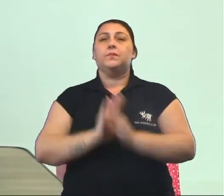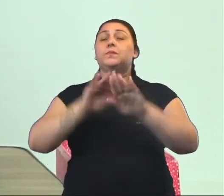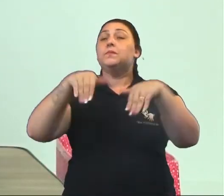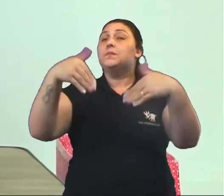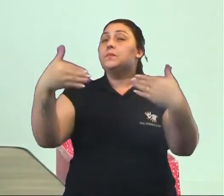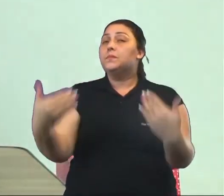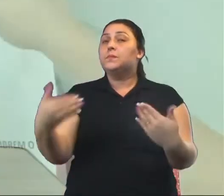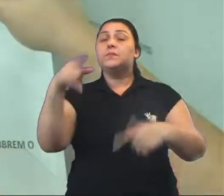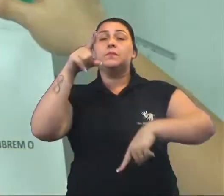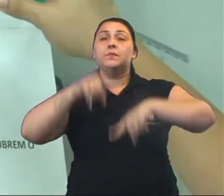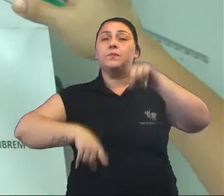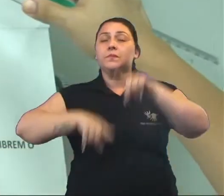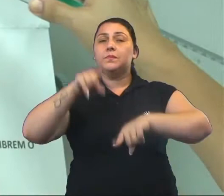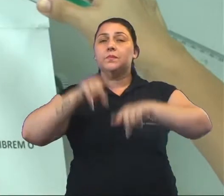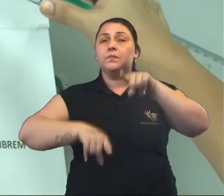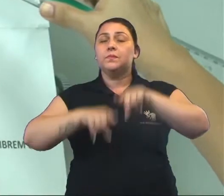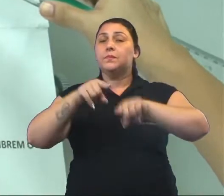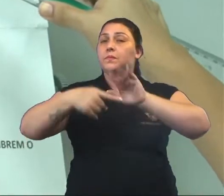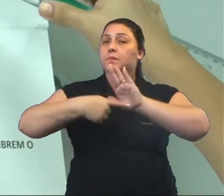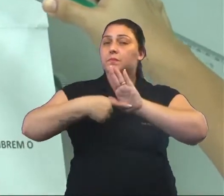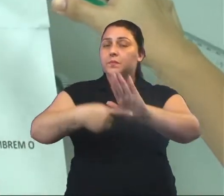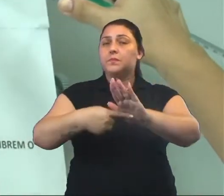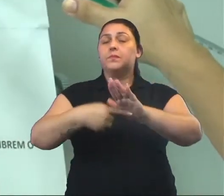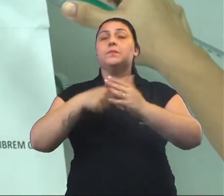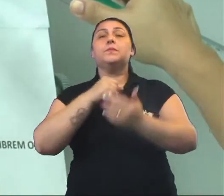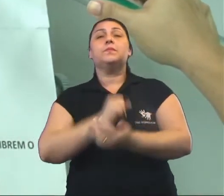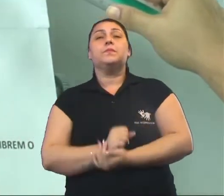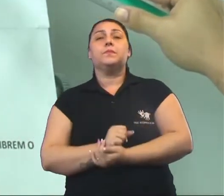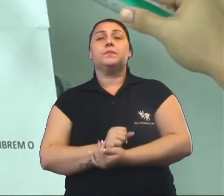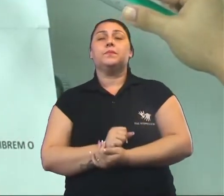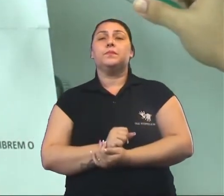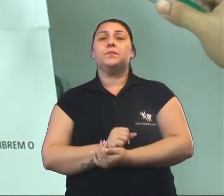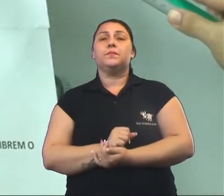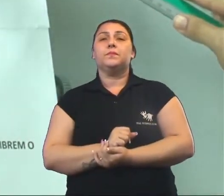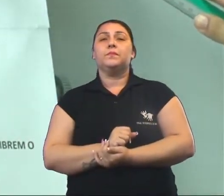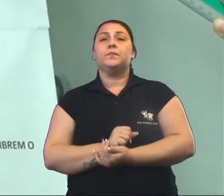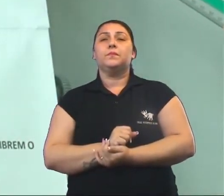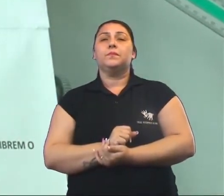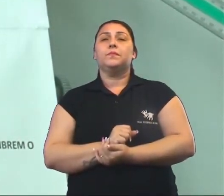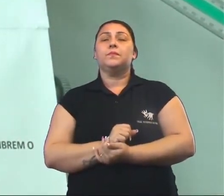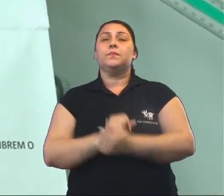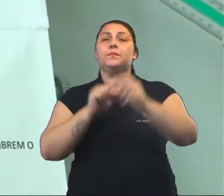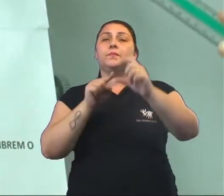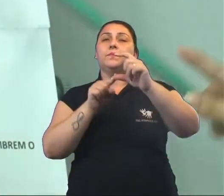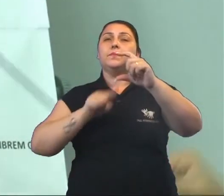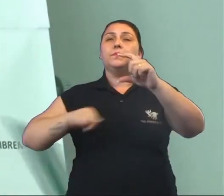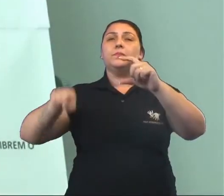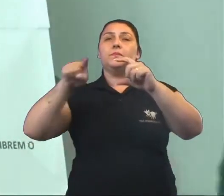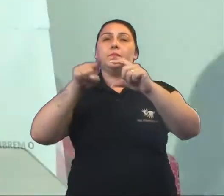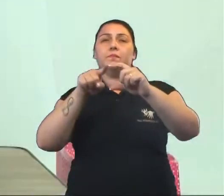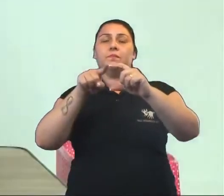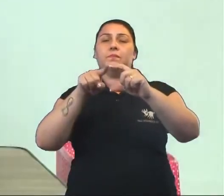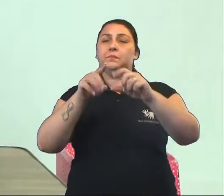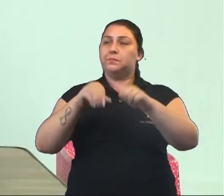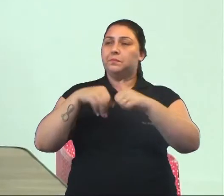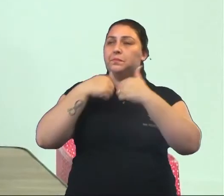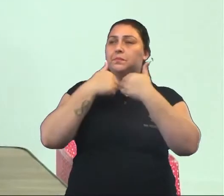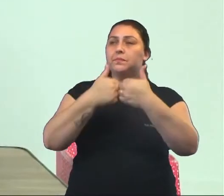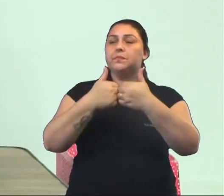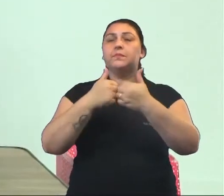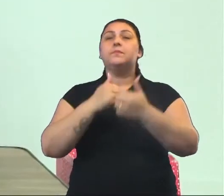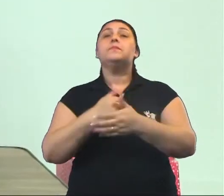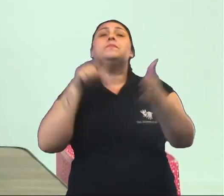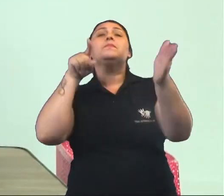Quais dos objetos demonstrados abaixo são considerados corpos redondos? Muito bem.